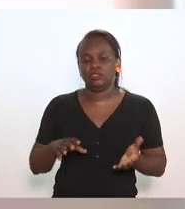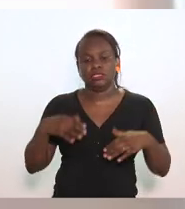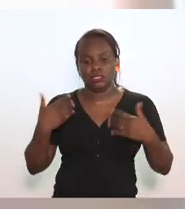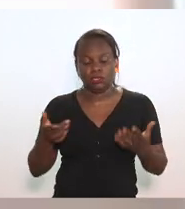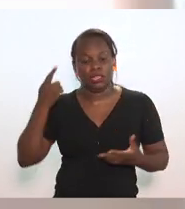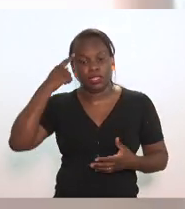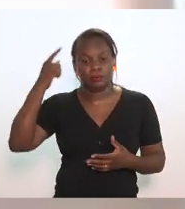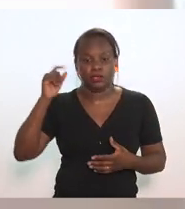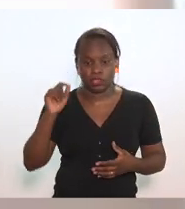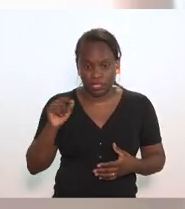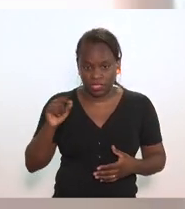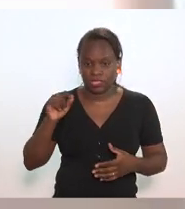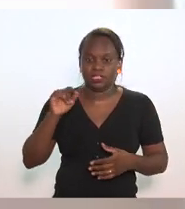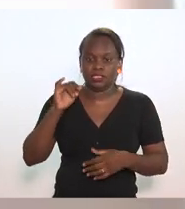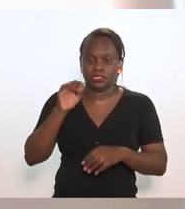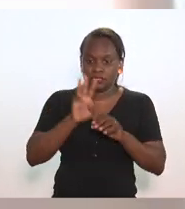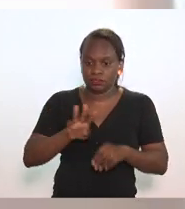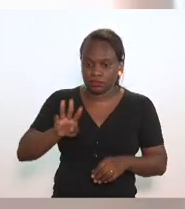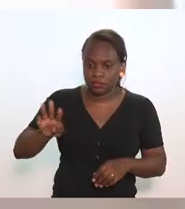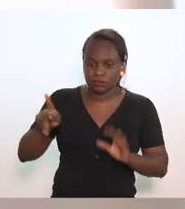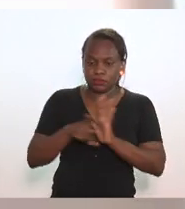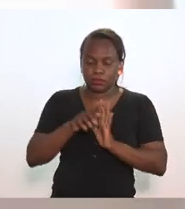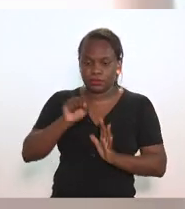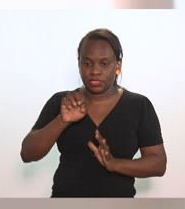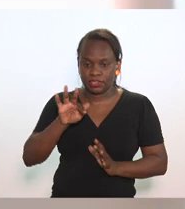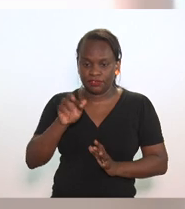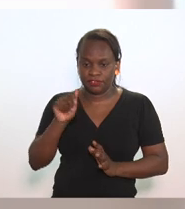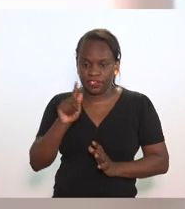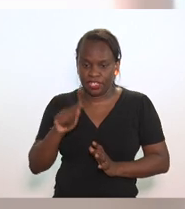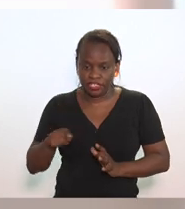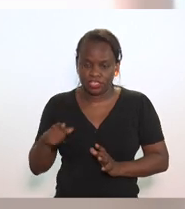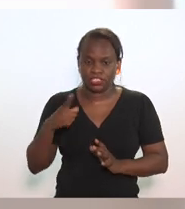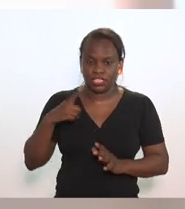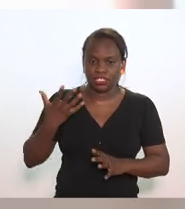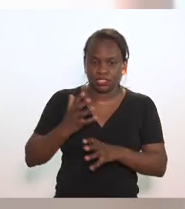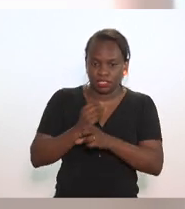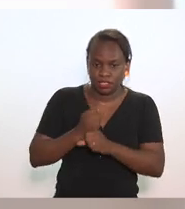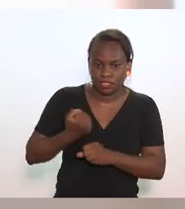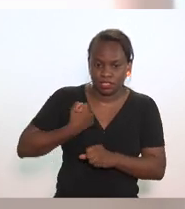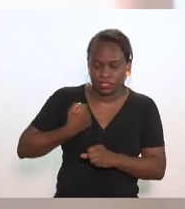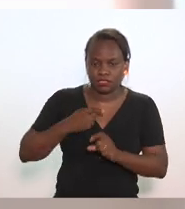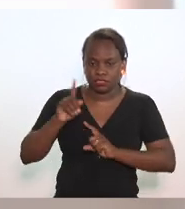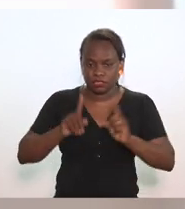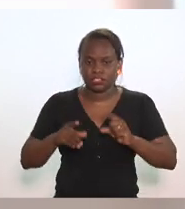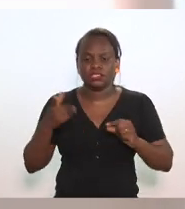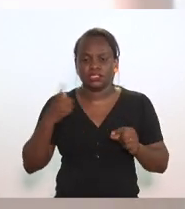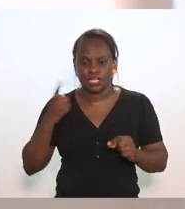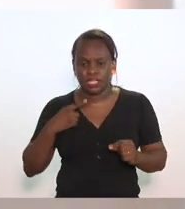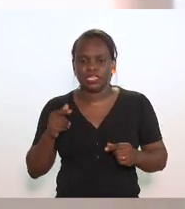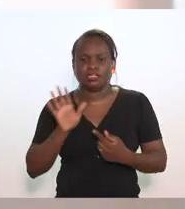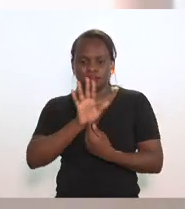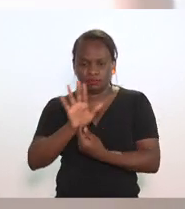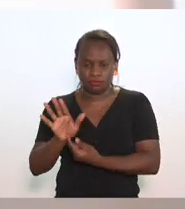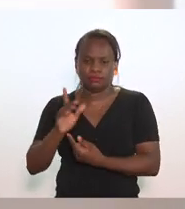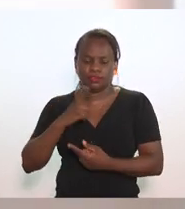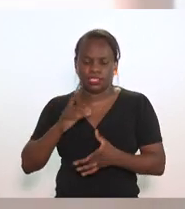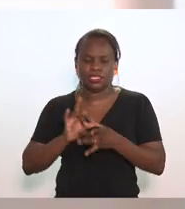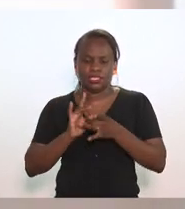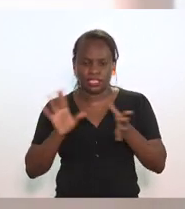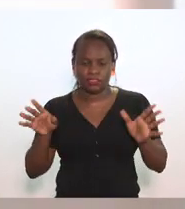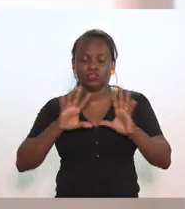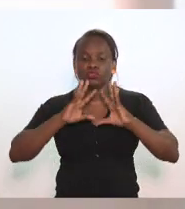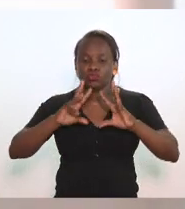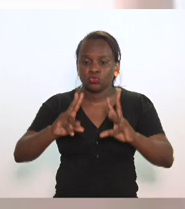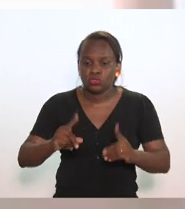que no site da Cefaz os dados de arrecadação pela Quinais já são disponibilizados e todas as